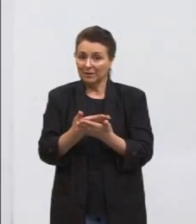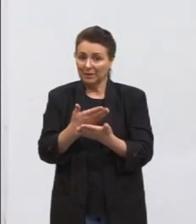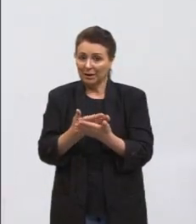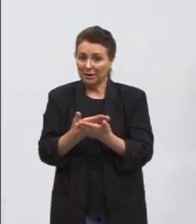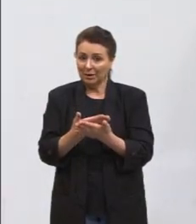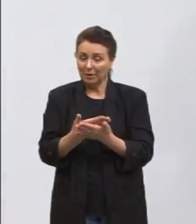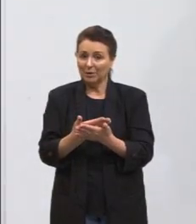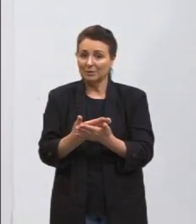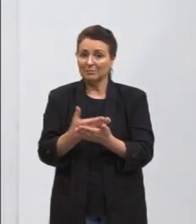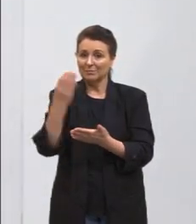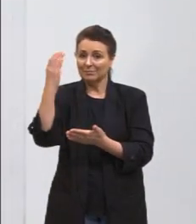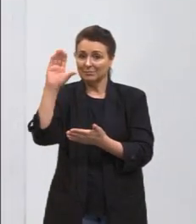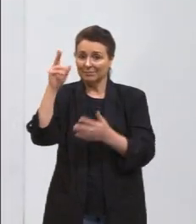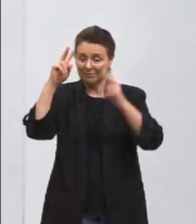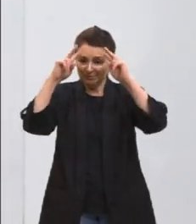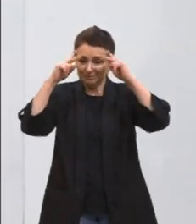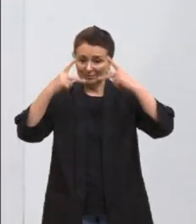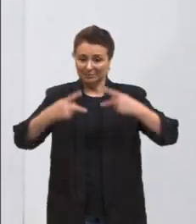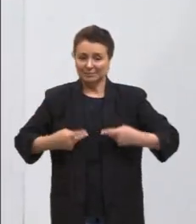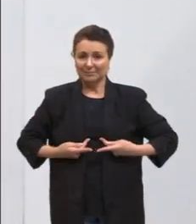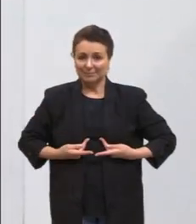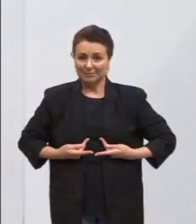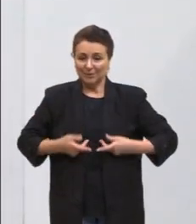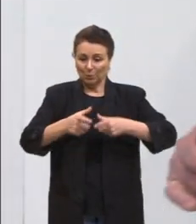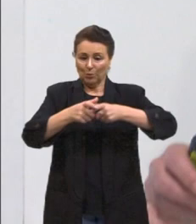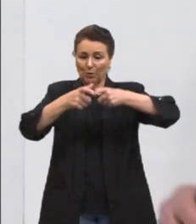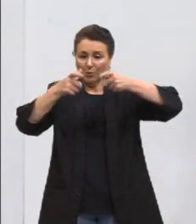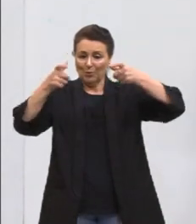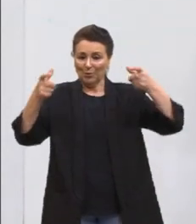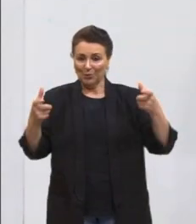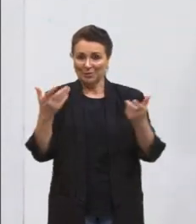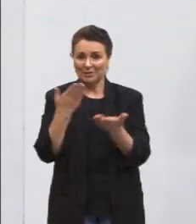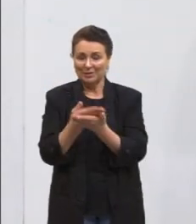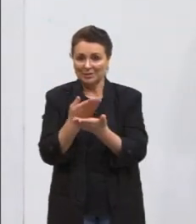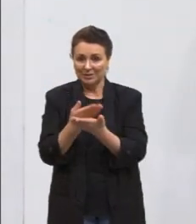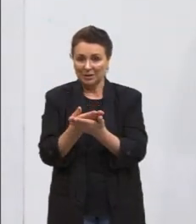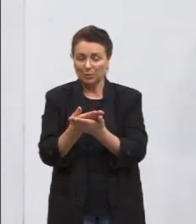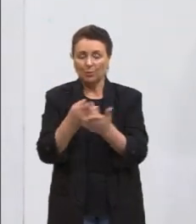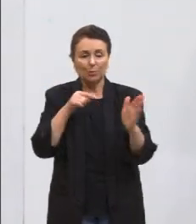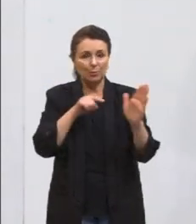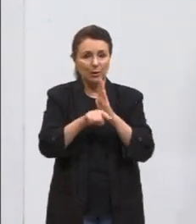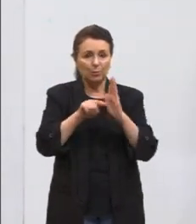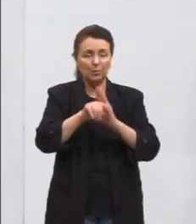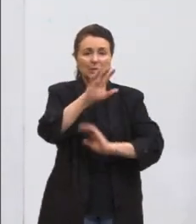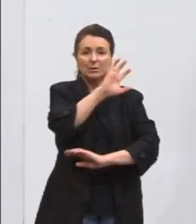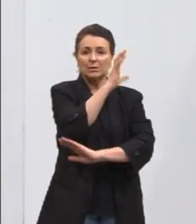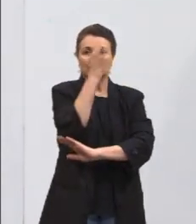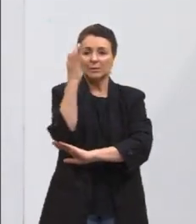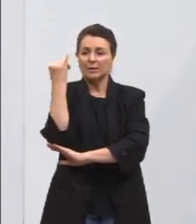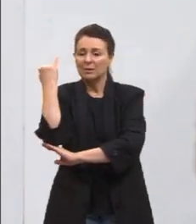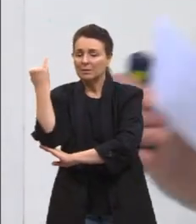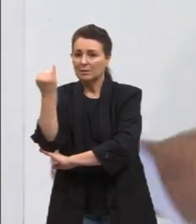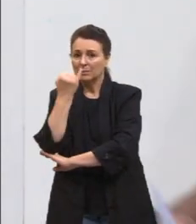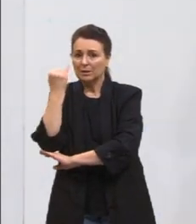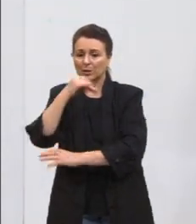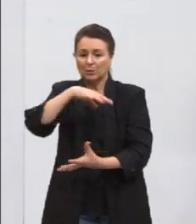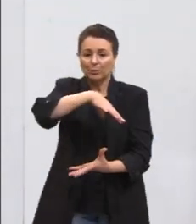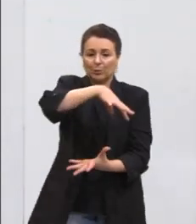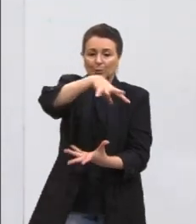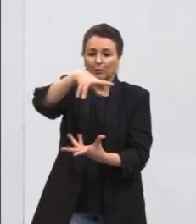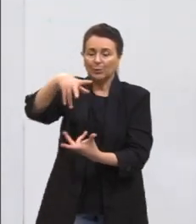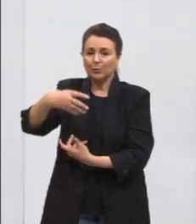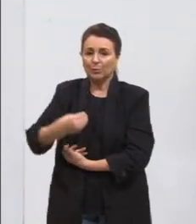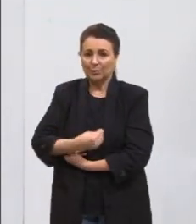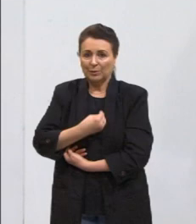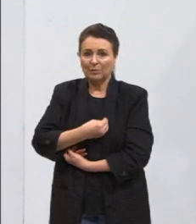aula das humanas, esse nosso aulão, tratamos dessas questões ambientais importantes para o mundo da vida e